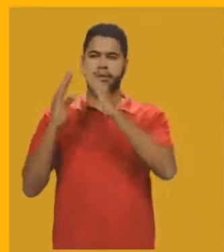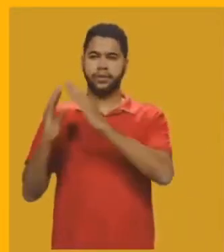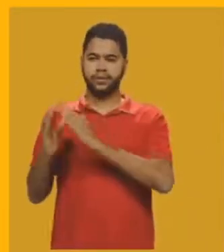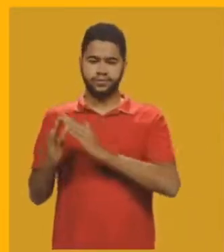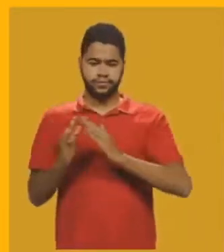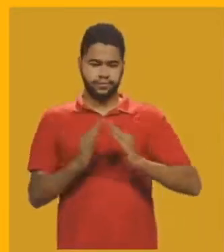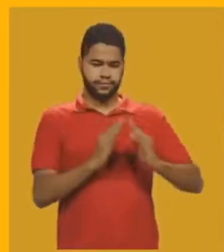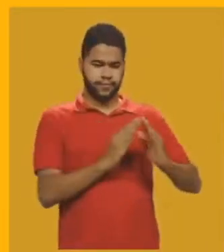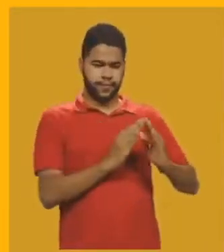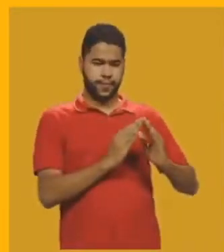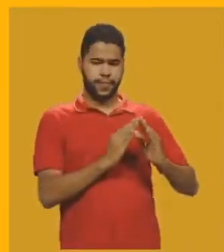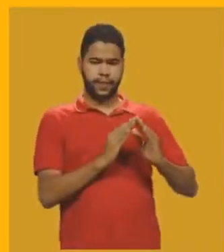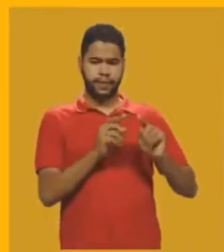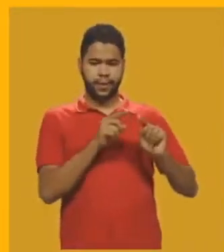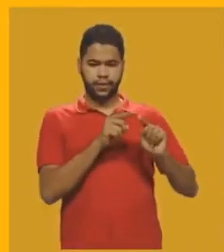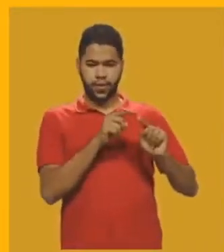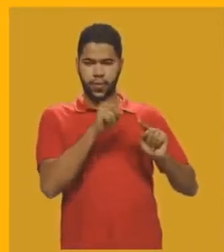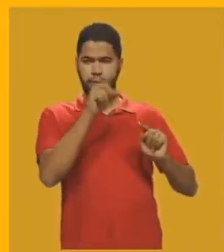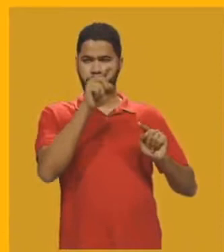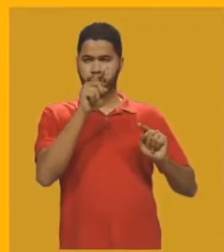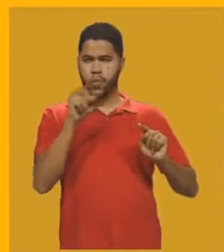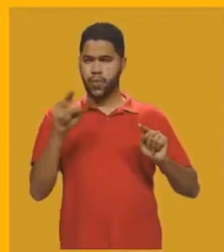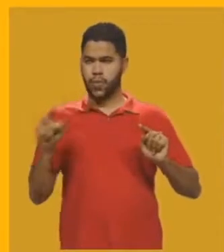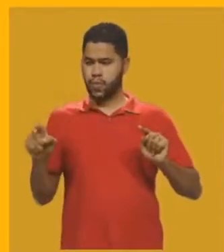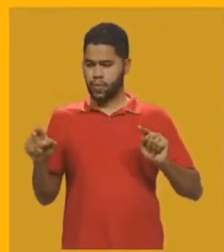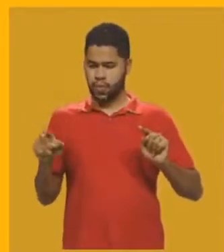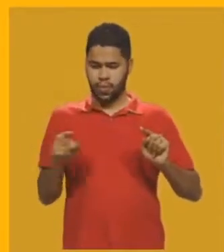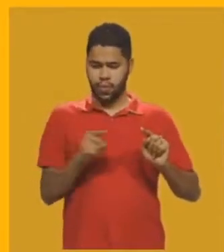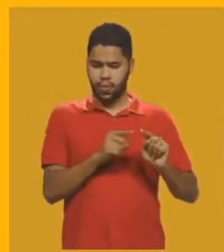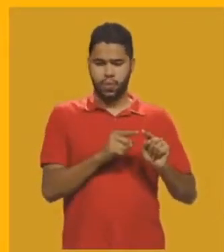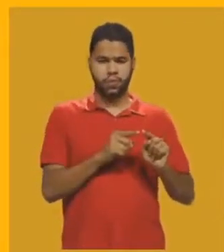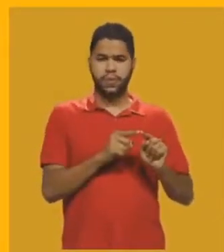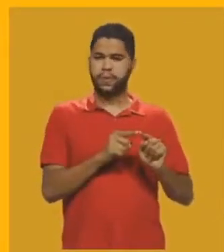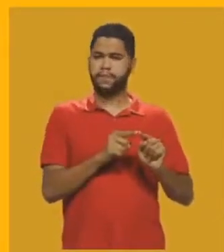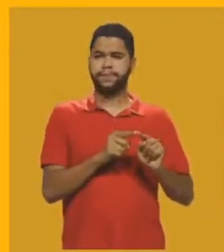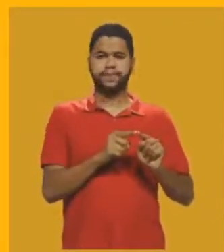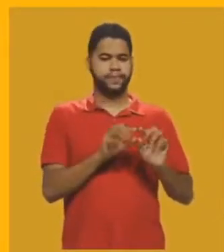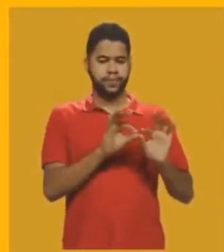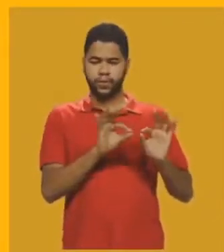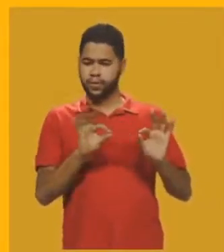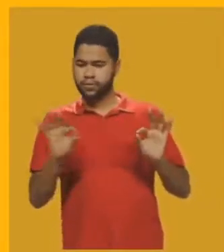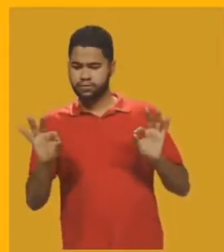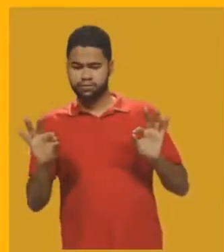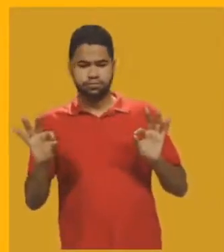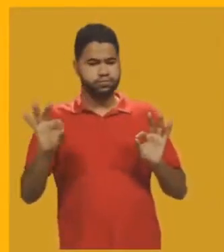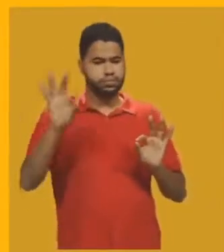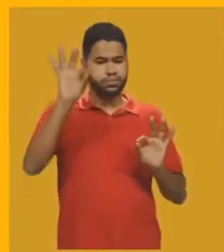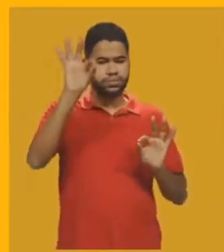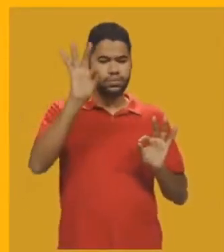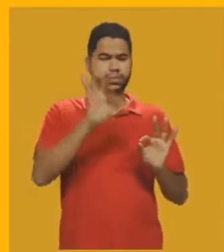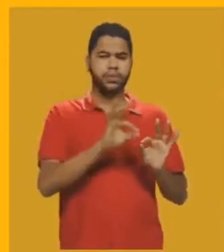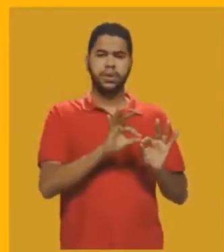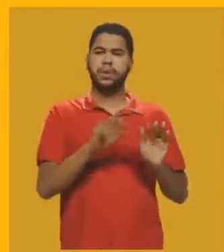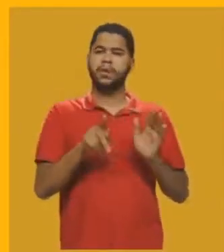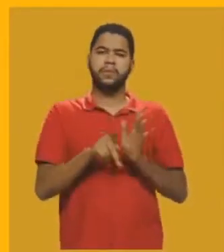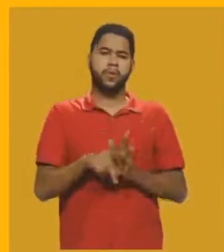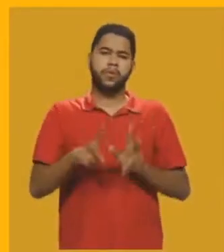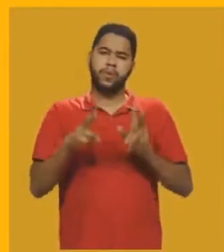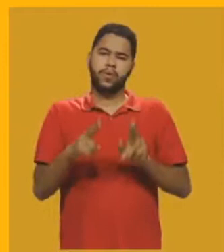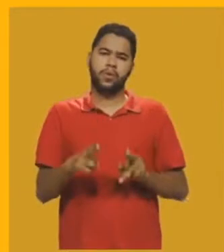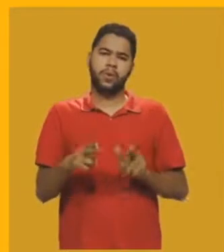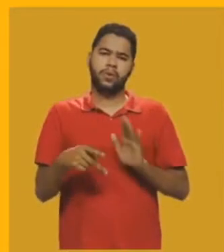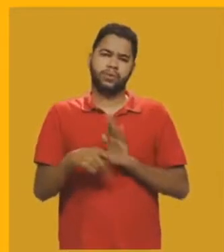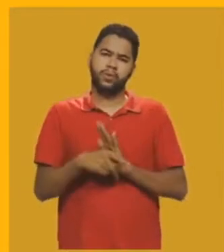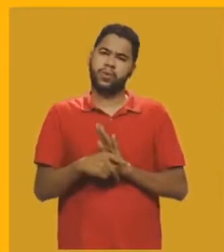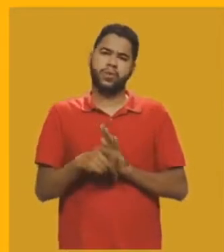as três aí do exercício que está no PET, é a mesma lógica, né? De resolver o exercício.